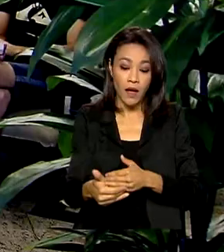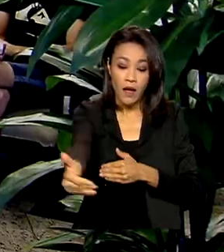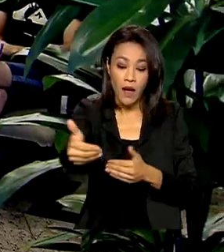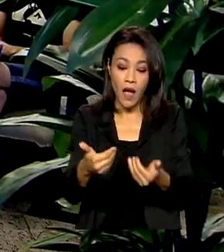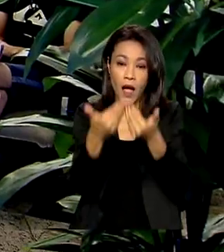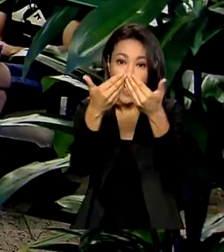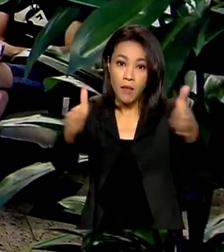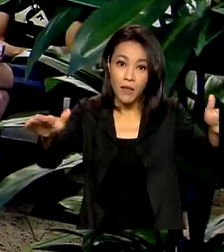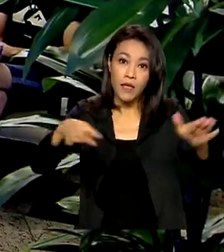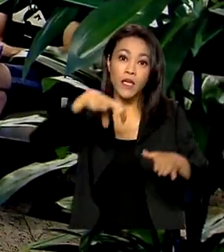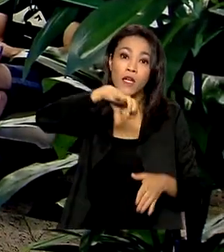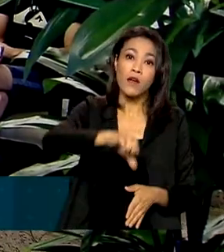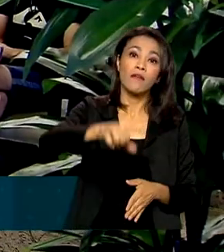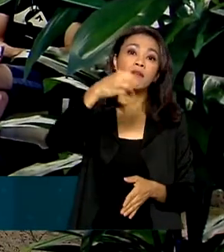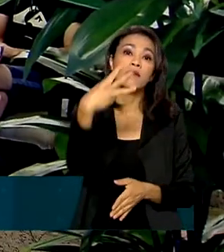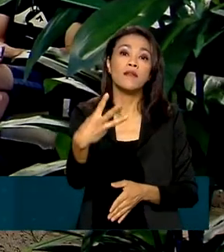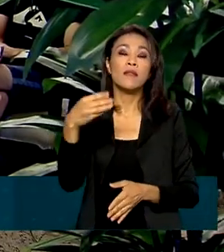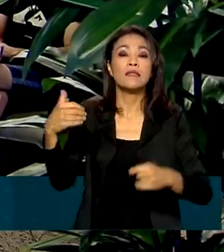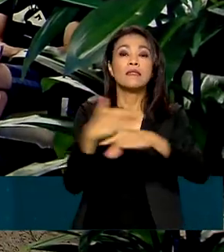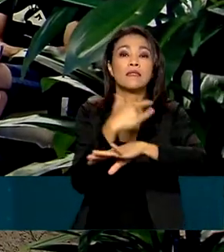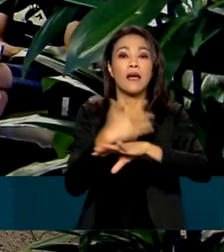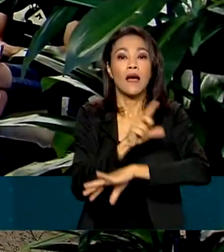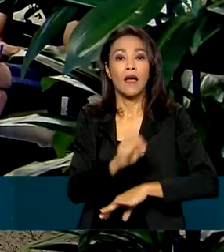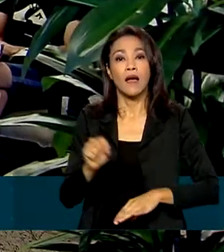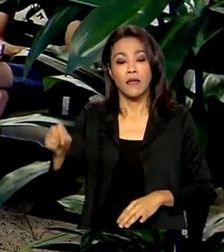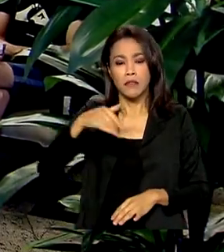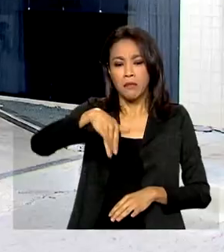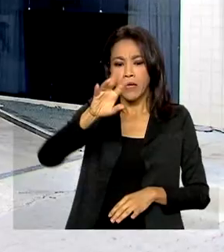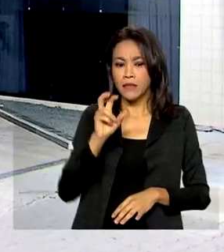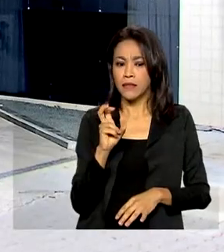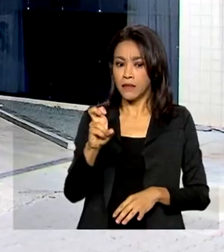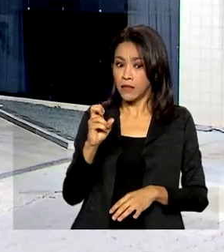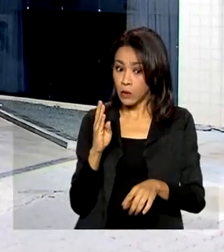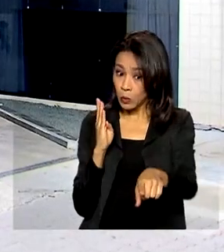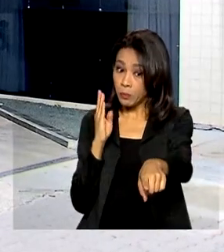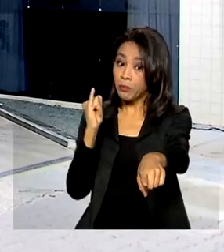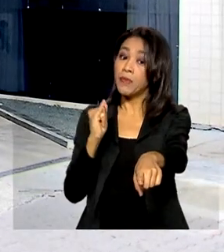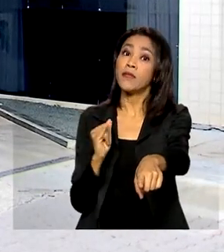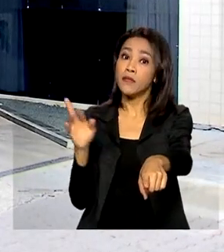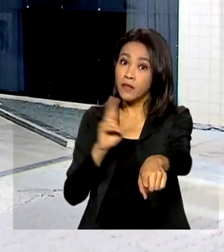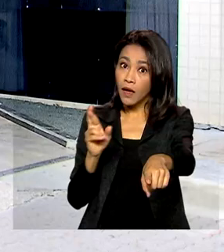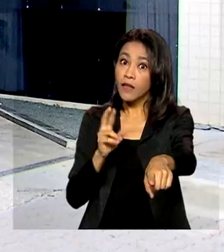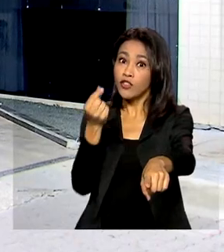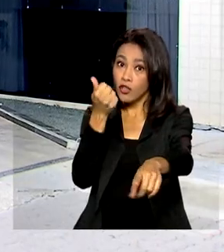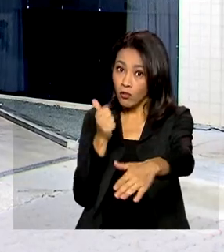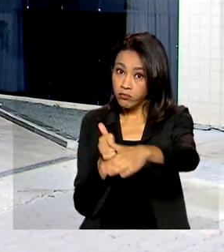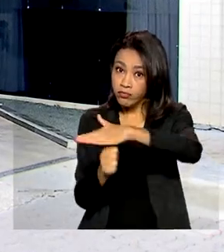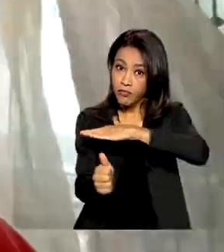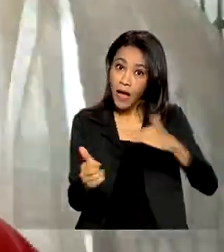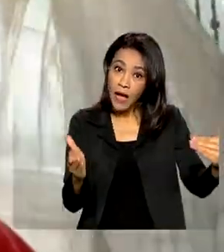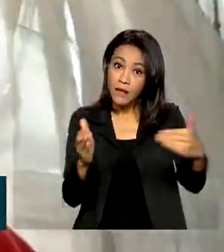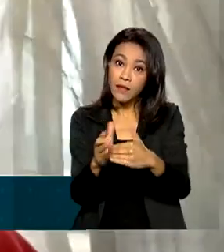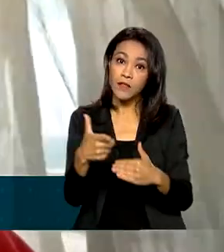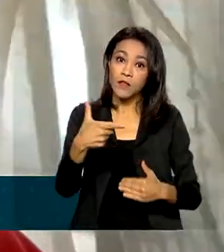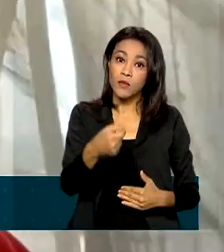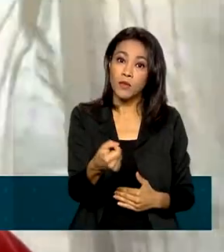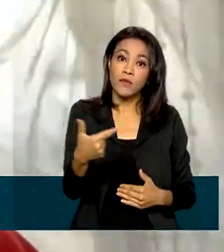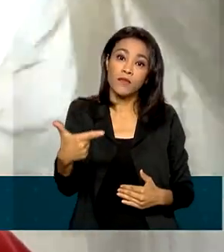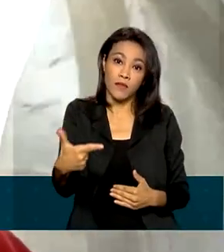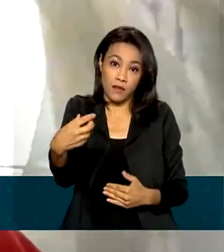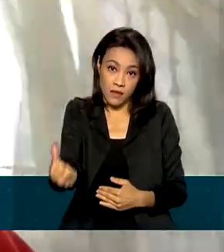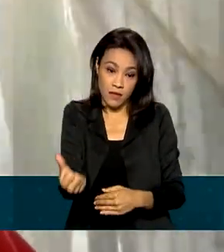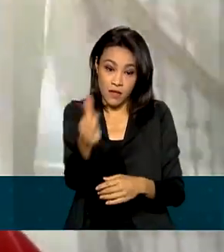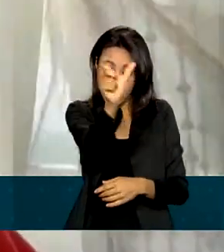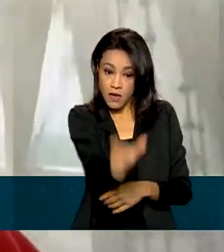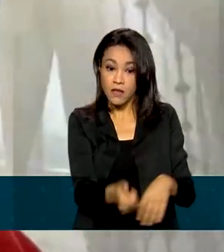em 93 cidades, mais de 5 bilhões de reais em investimentos até 2026. O Giovanni é